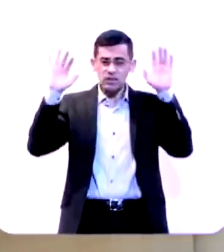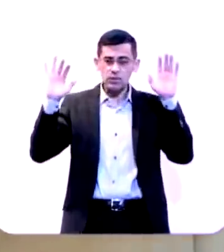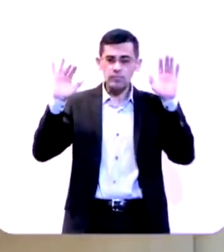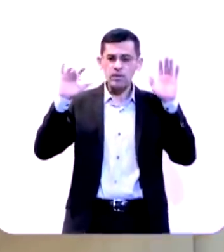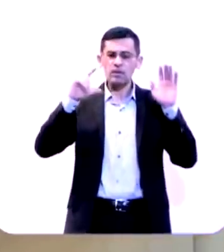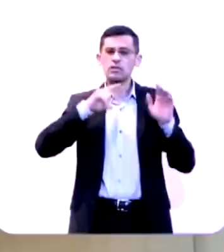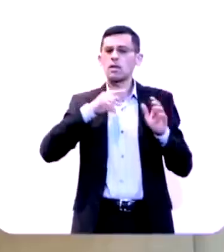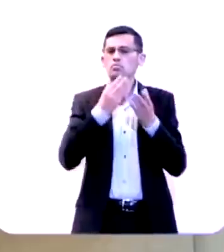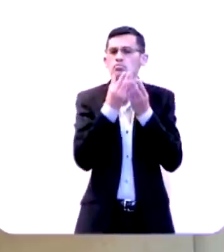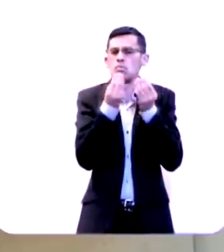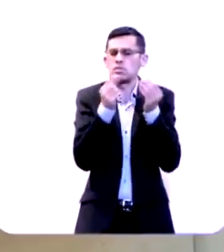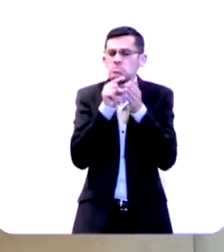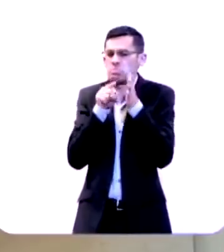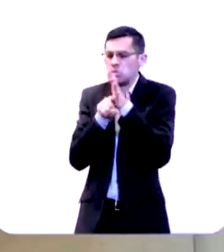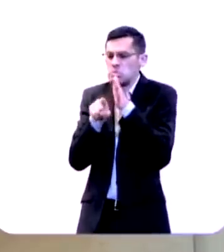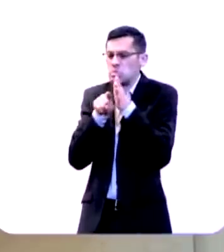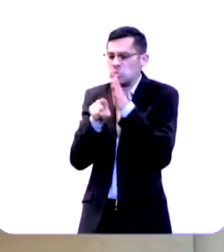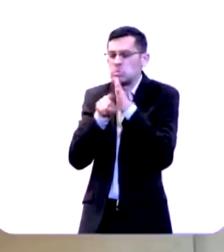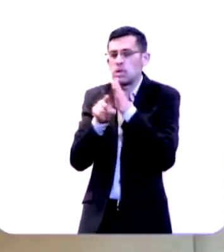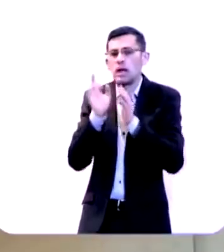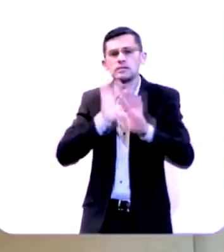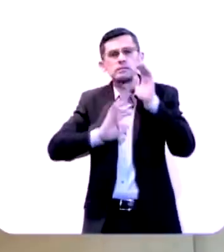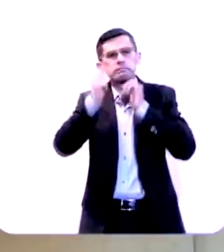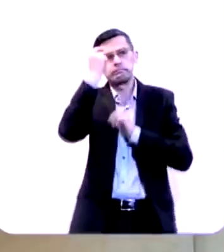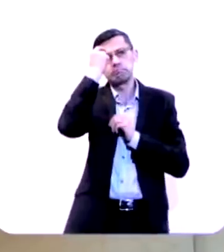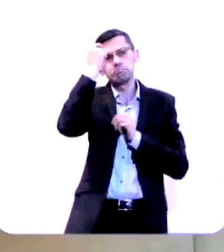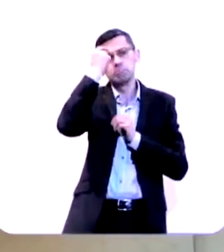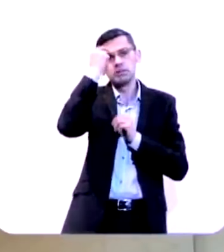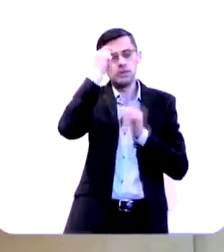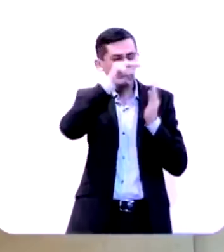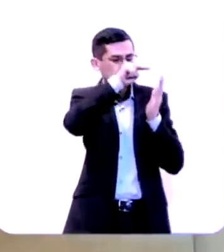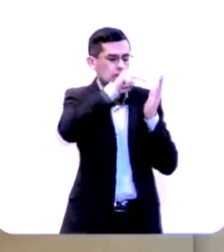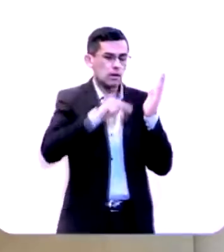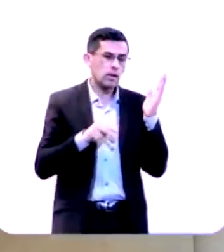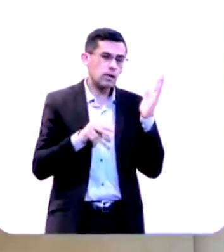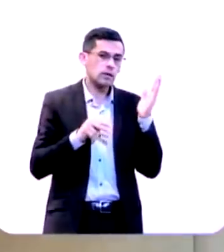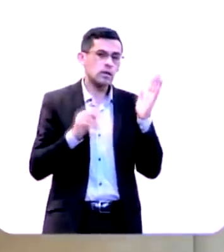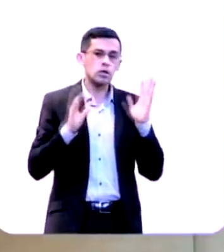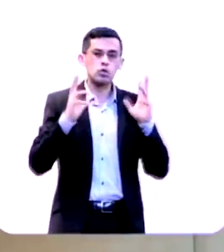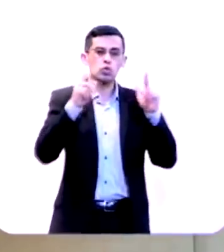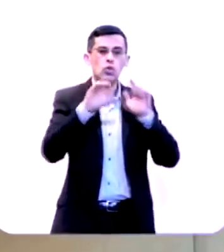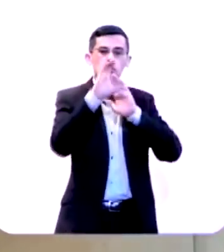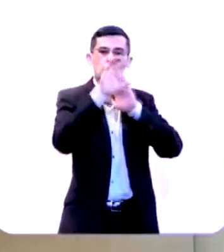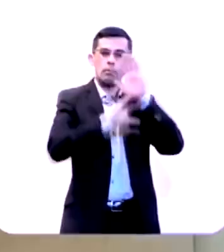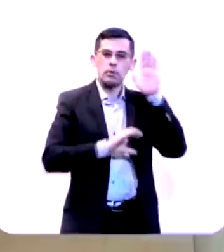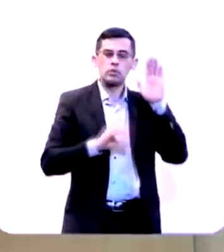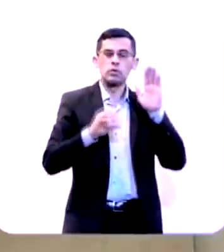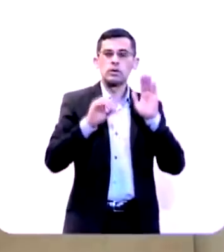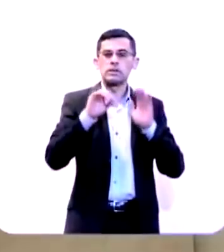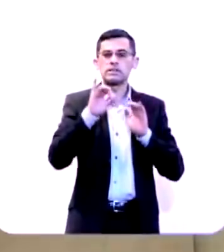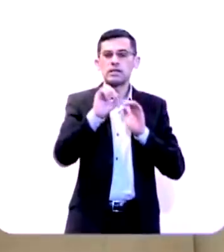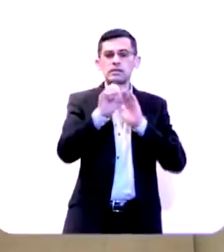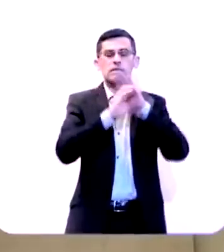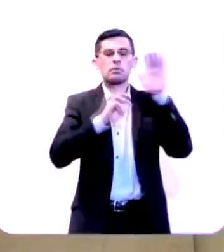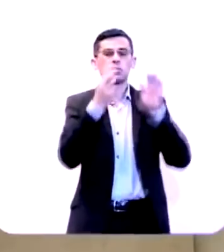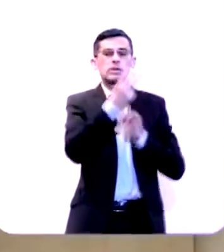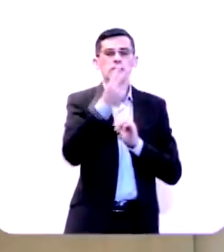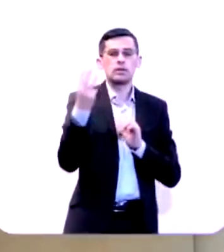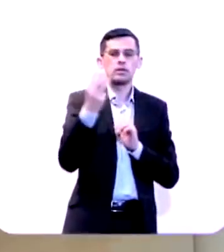série de perguntas que logo vêm na nossa mente quando a gente lê, por exemplo, todo o capítulo de Isaías 33.